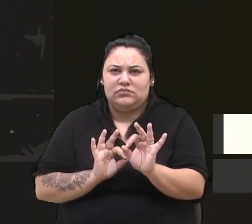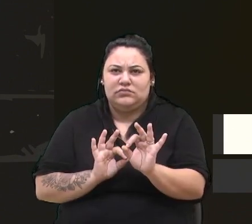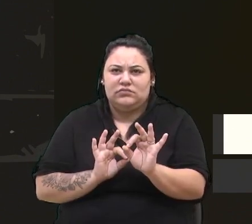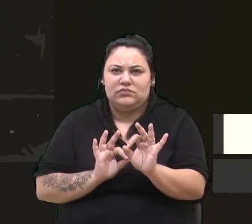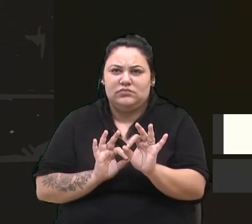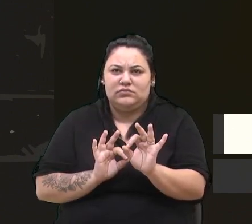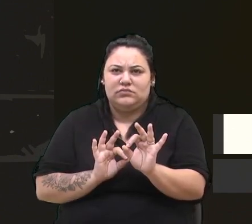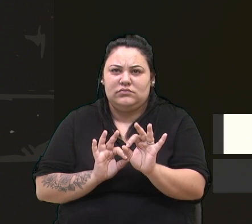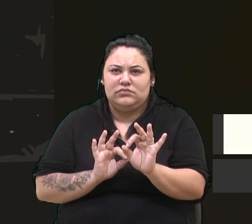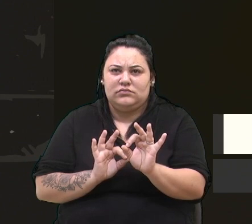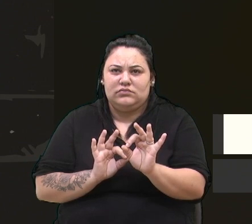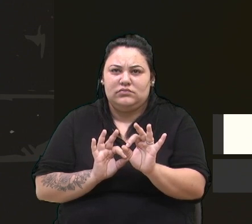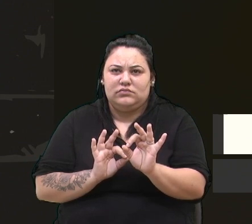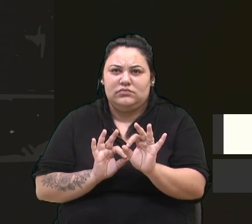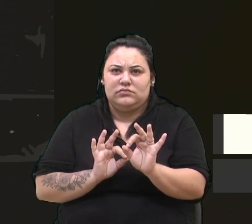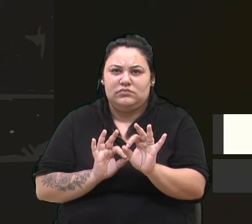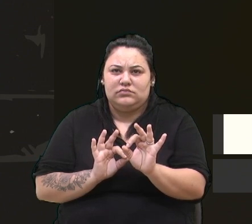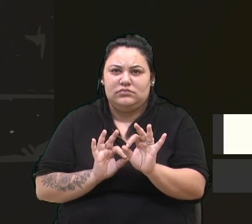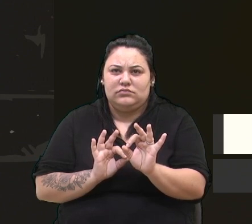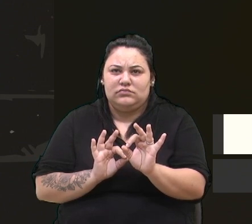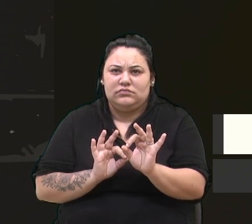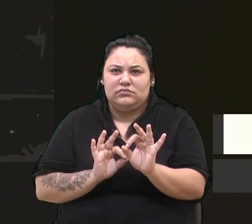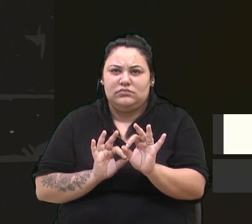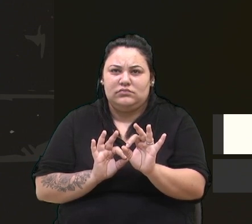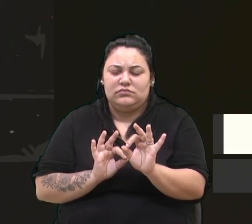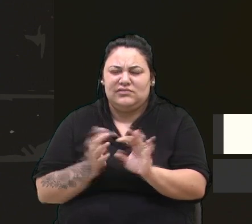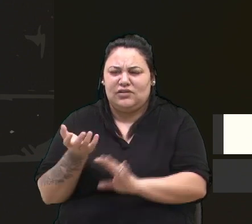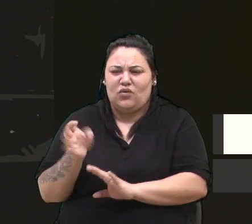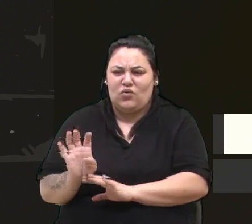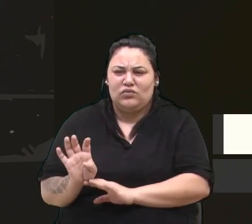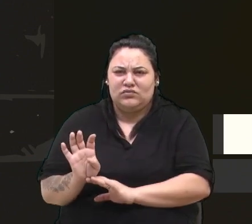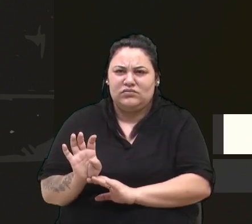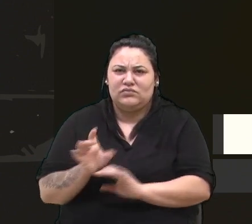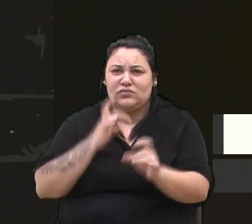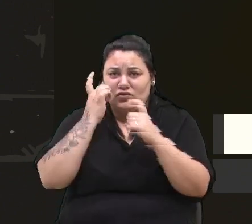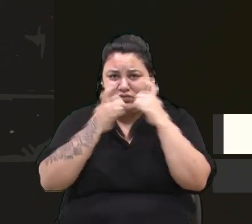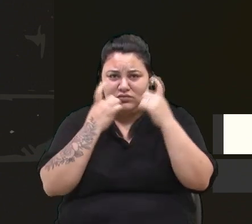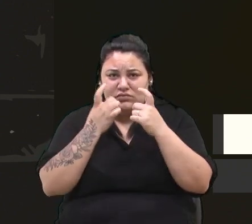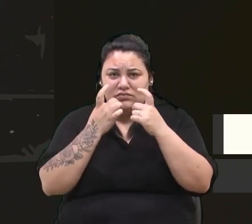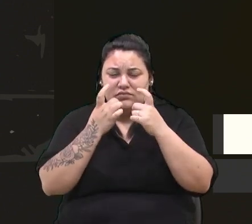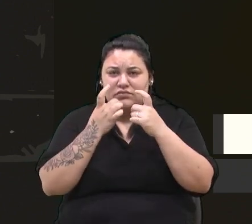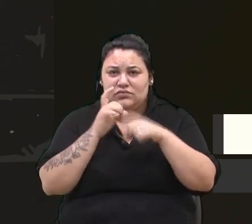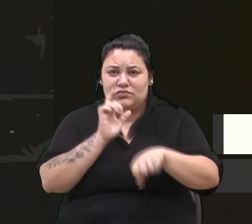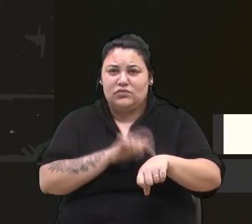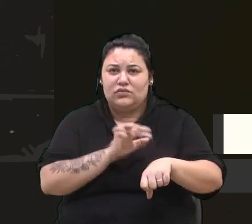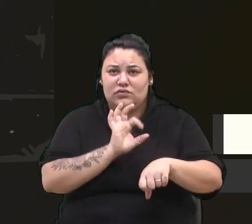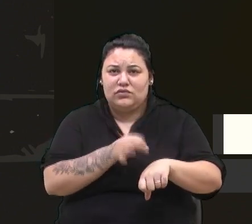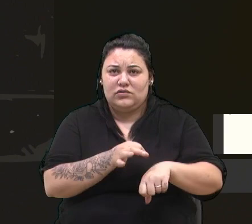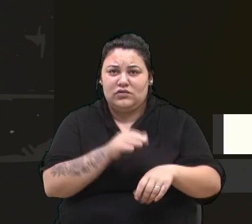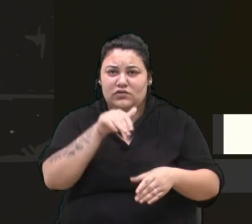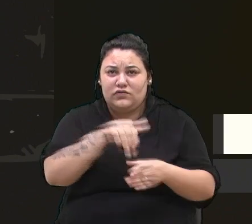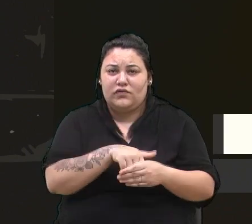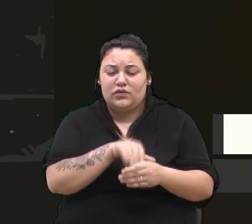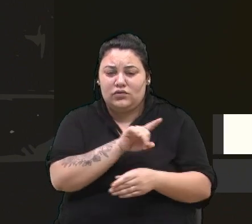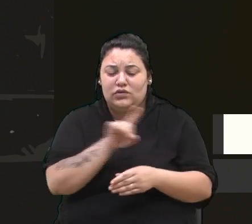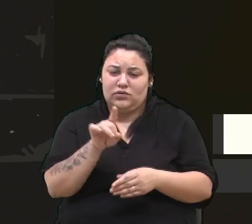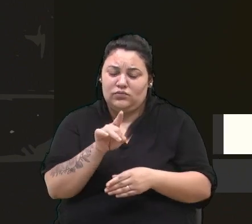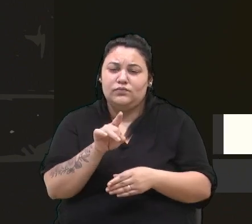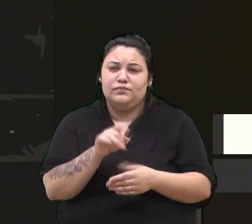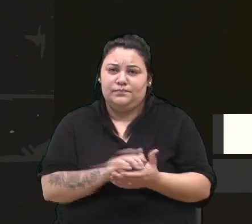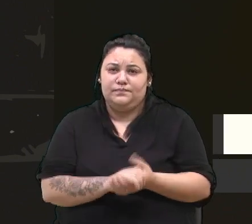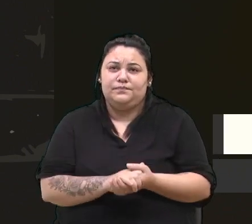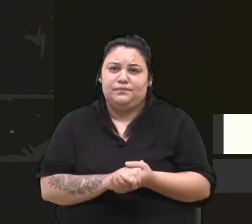Pelo veto. É contraditório e preocupante. No momento oportuno, voto não, né?